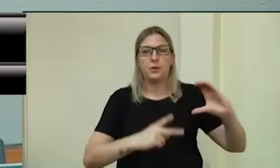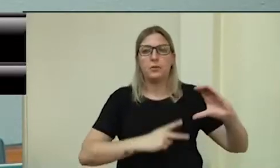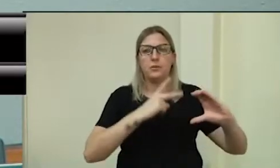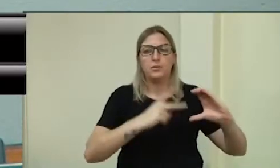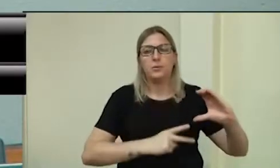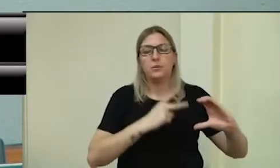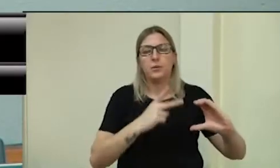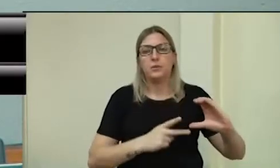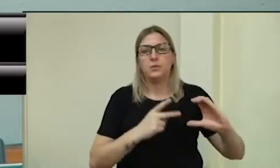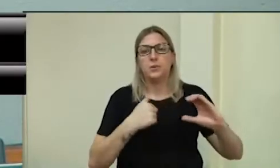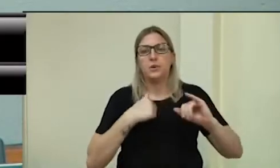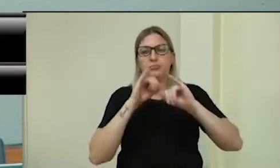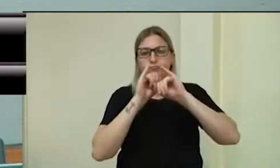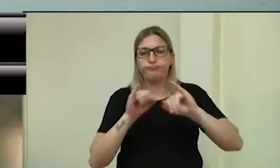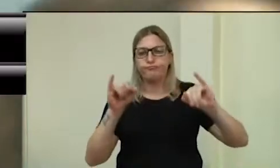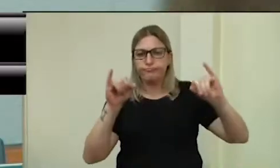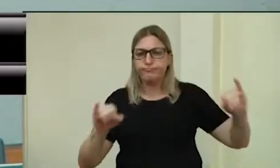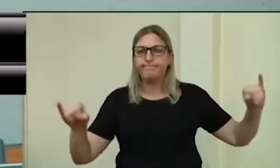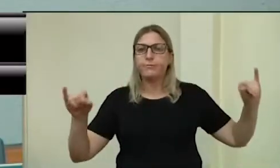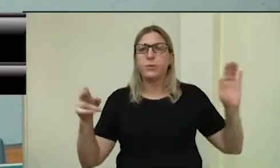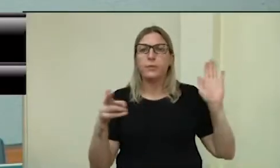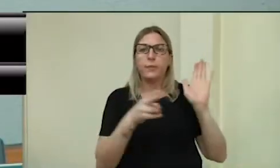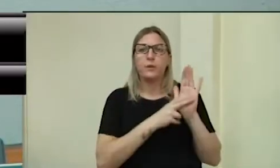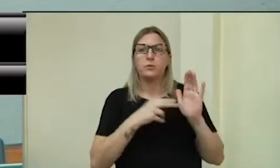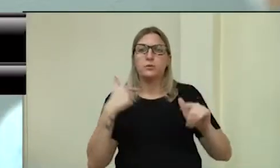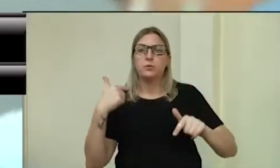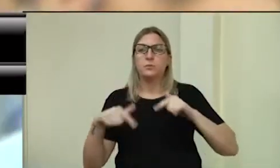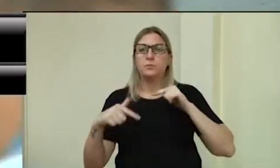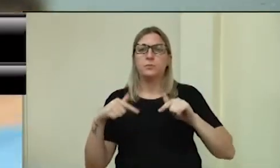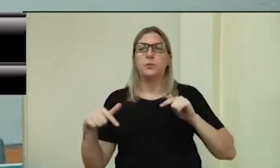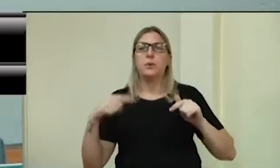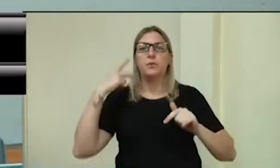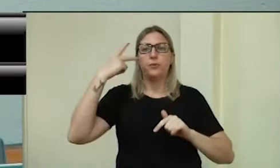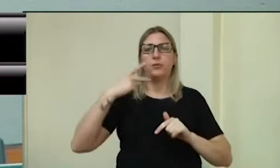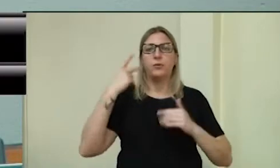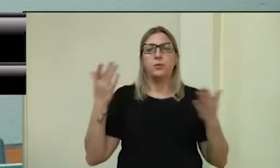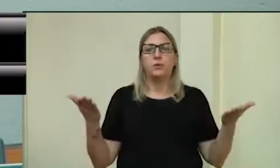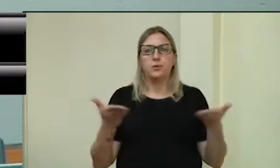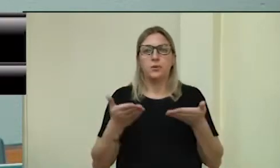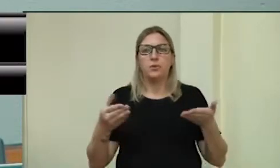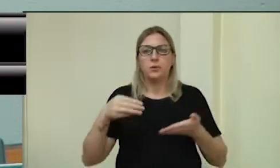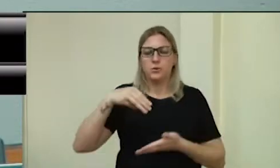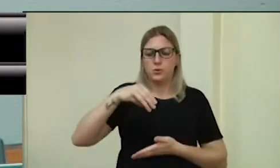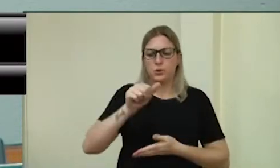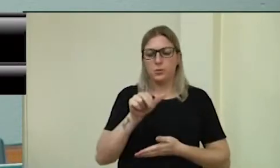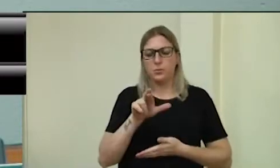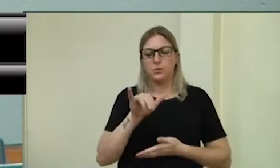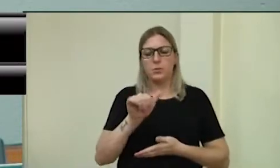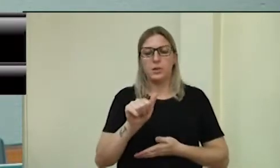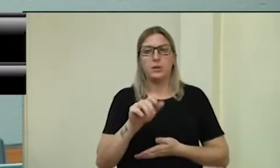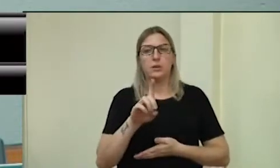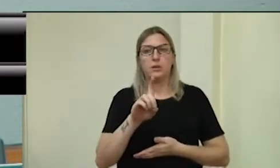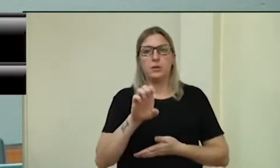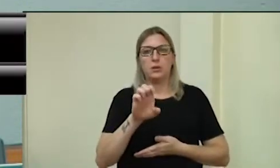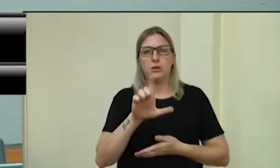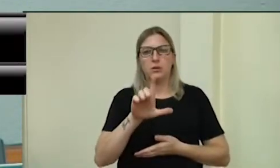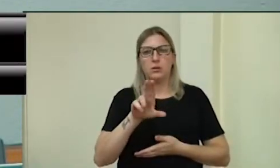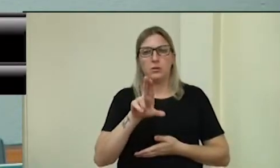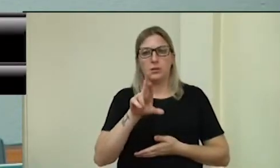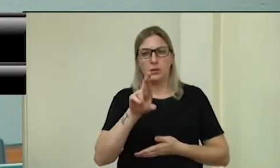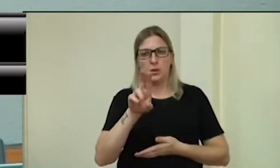Legislativo, Então, declaro impostada no cargo Maria de Lourdes Martini, devendo